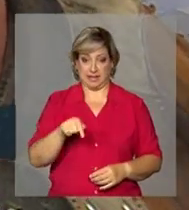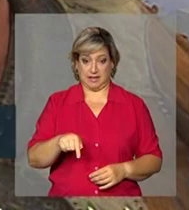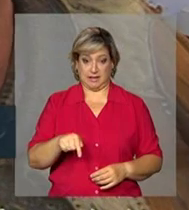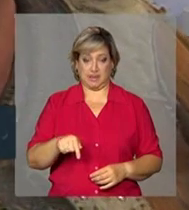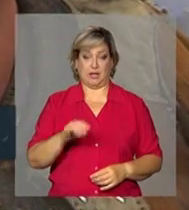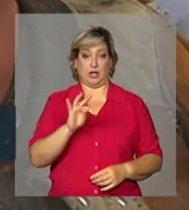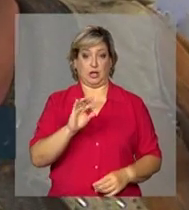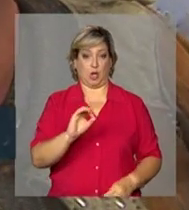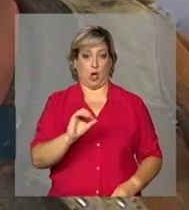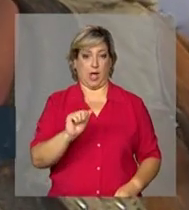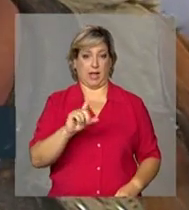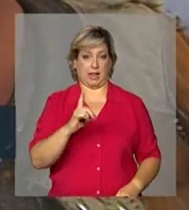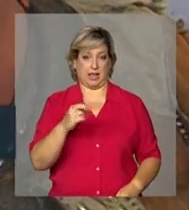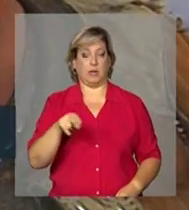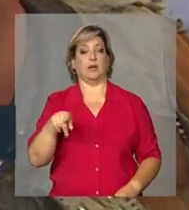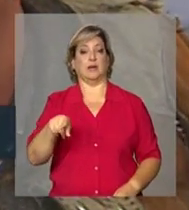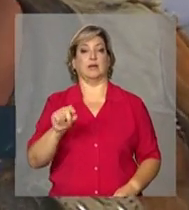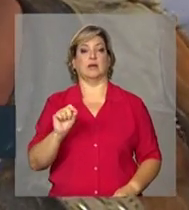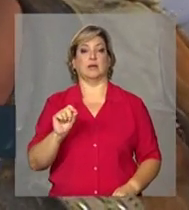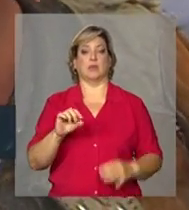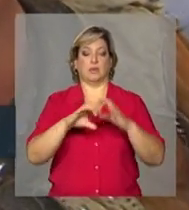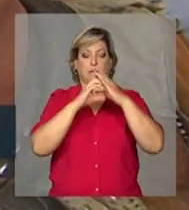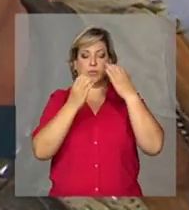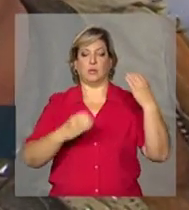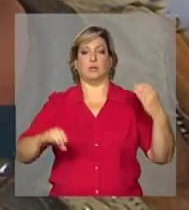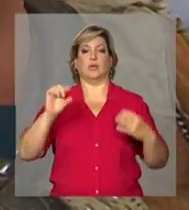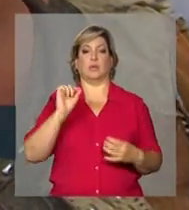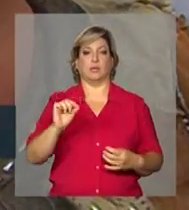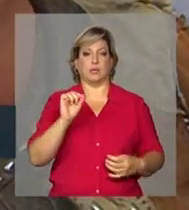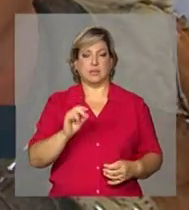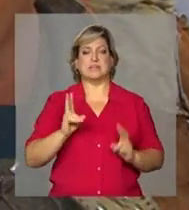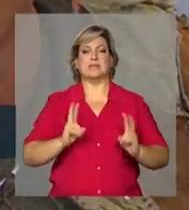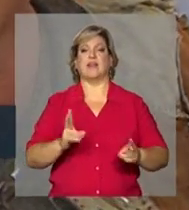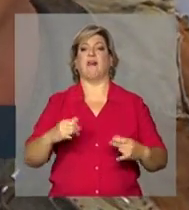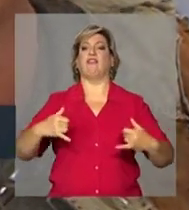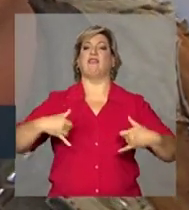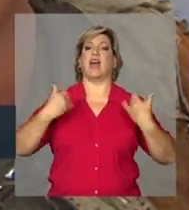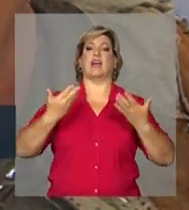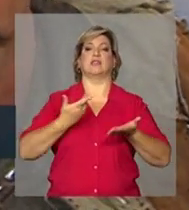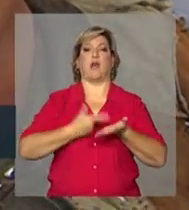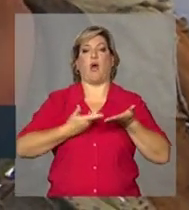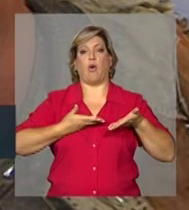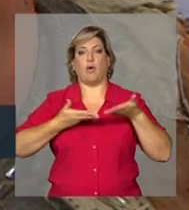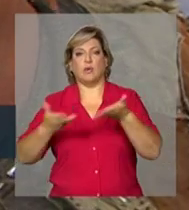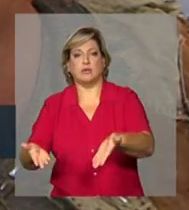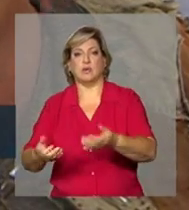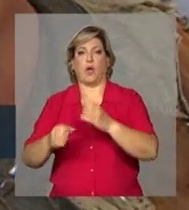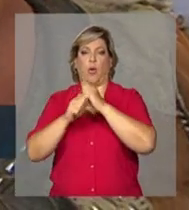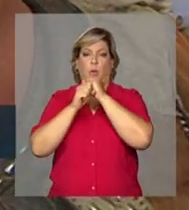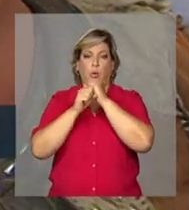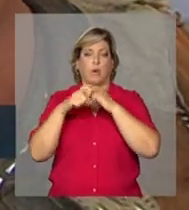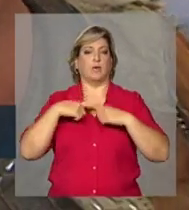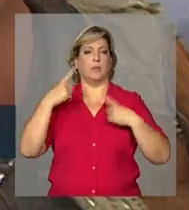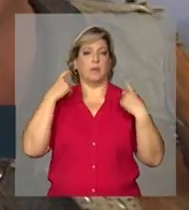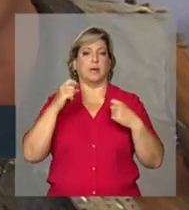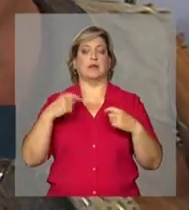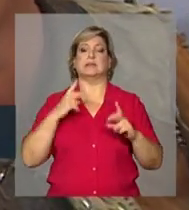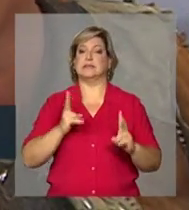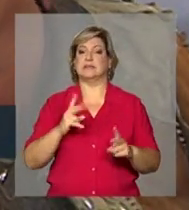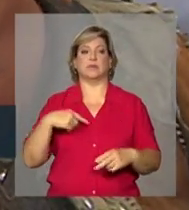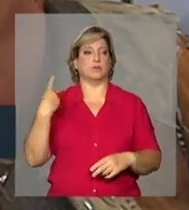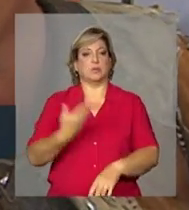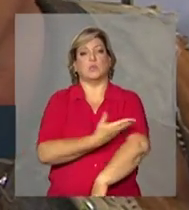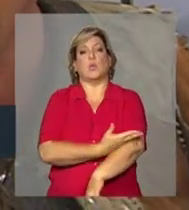o toadeiro ele representa a vaqueirama, certo? Nas festas, é sempre contratado para cantar nas festas, para corregado no mar também, a gente sempre tem a